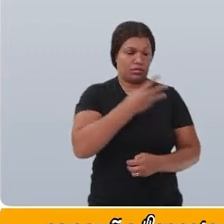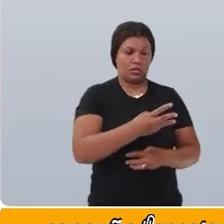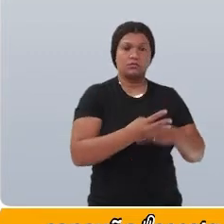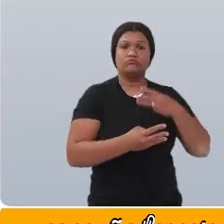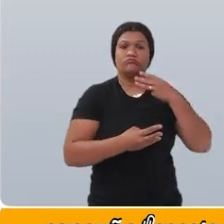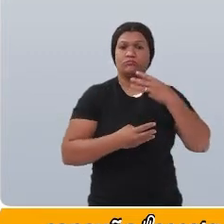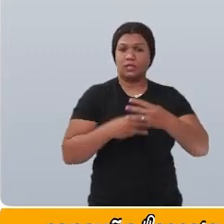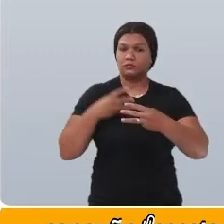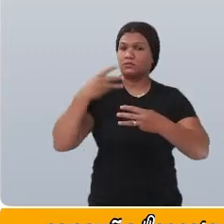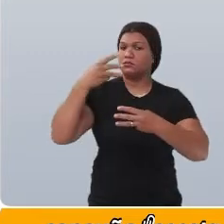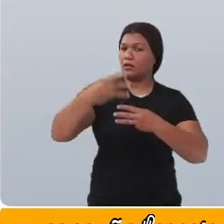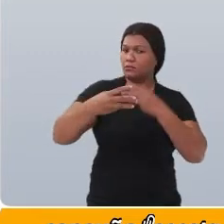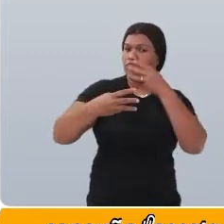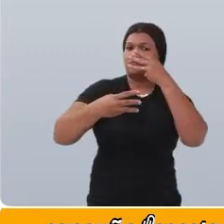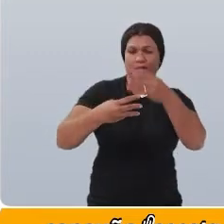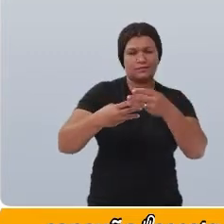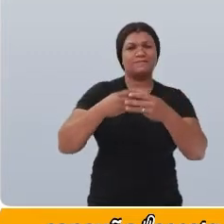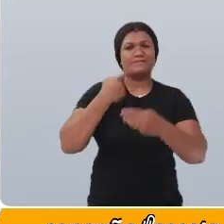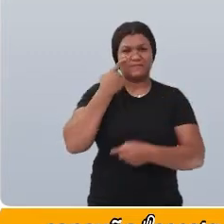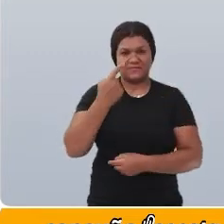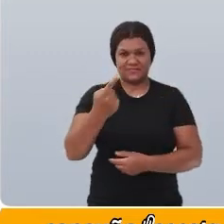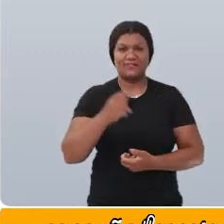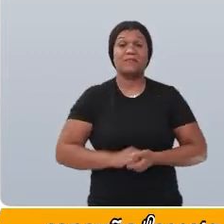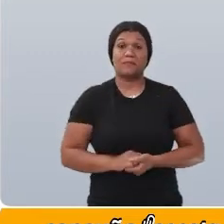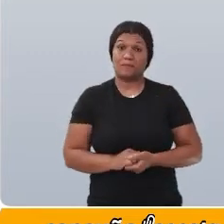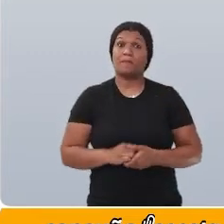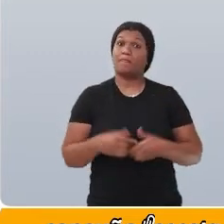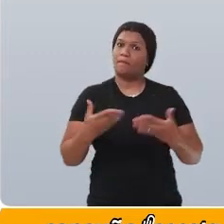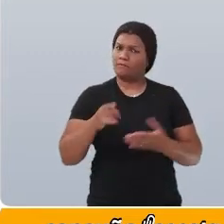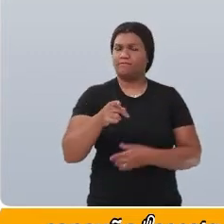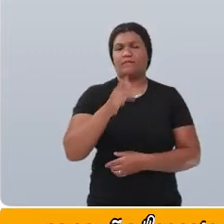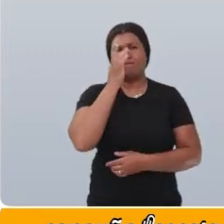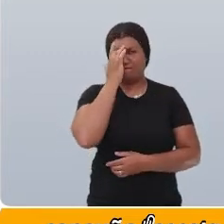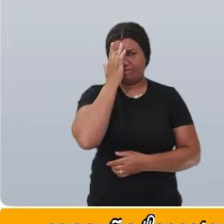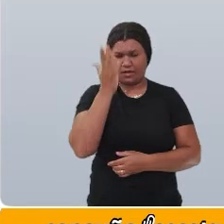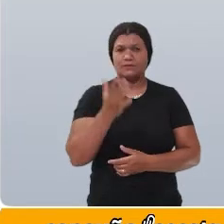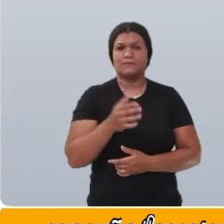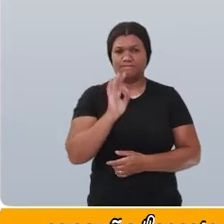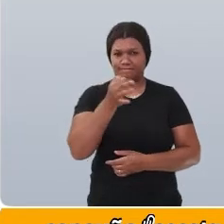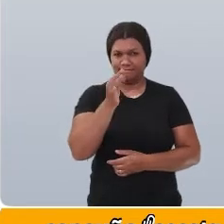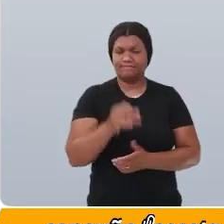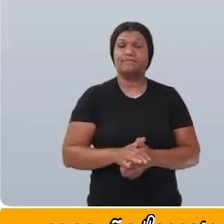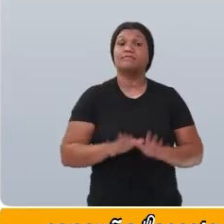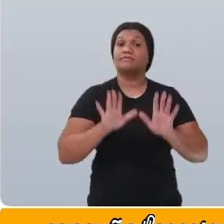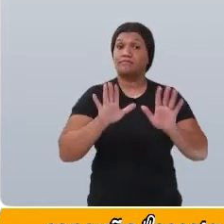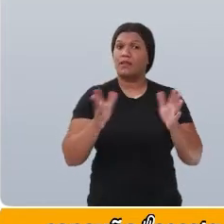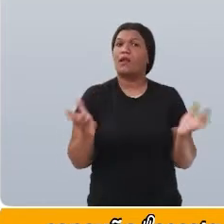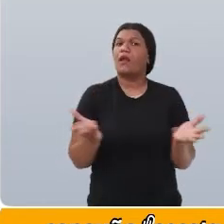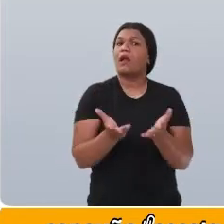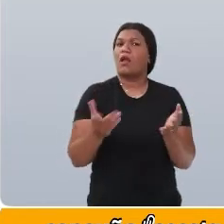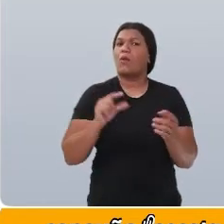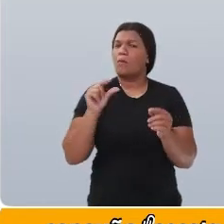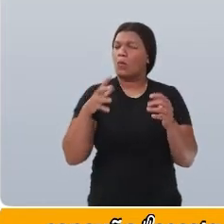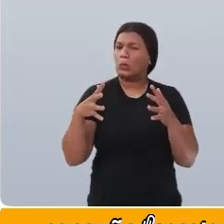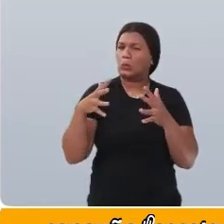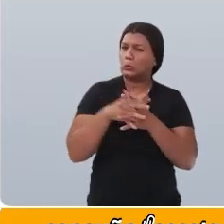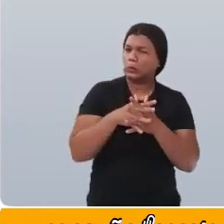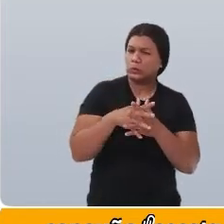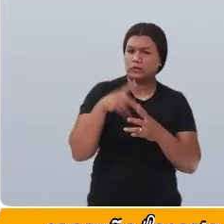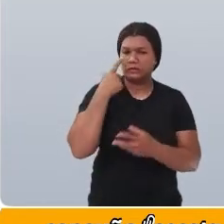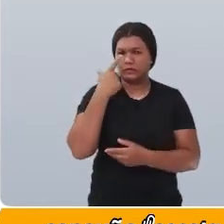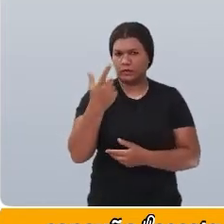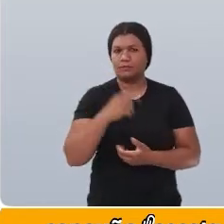em 3 unidades. Esse é bastante fácil. Agora eu vou complicar um pouquinho.